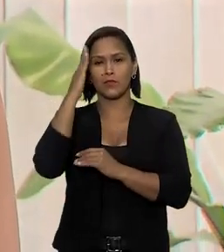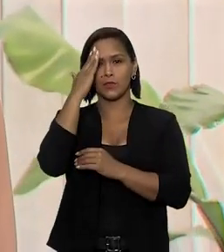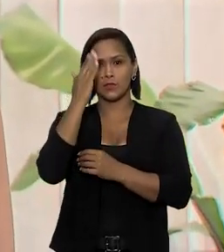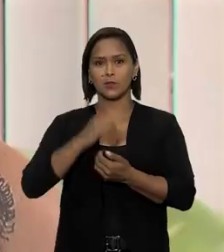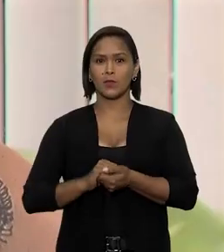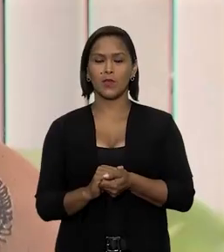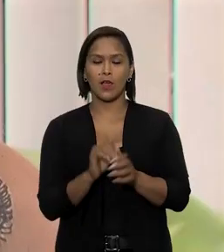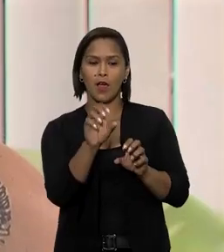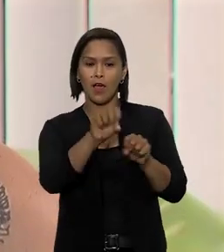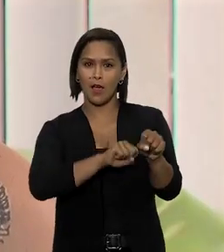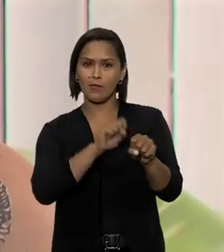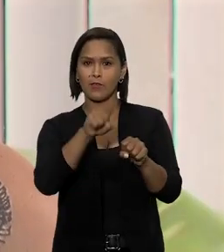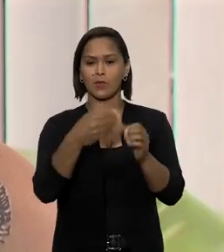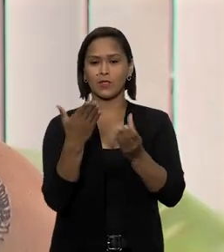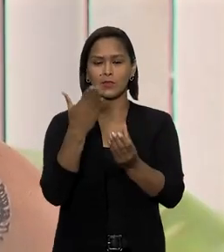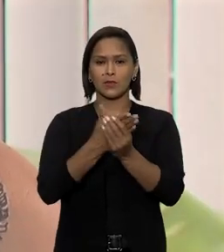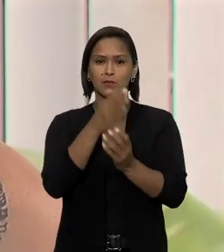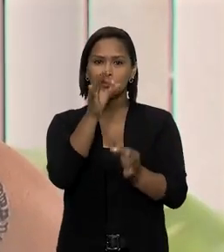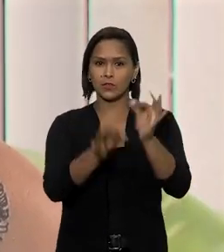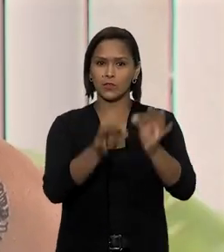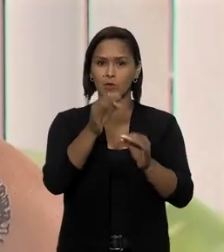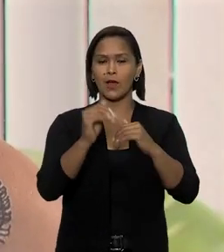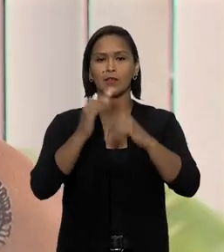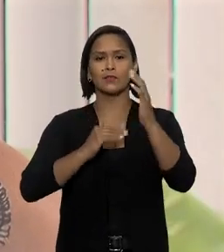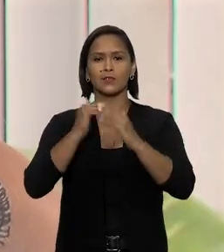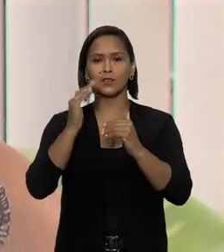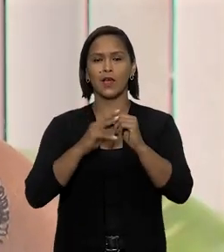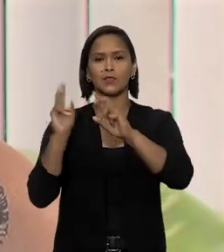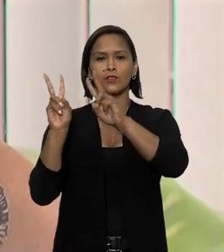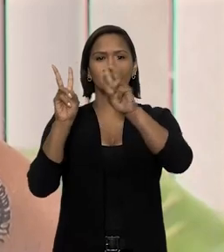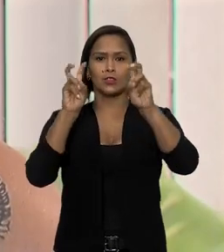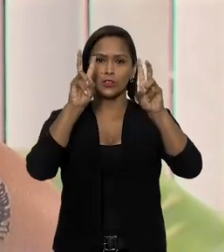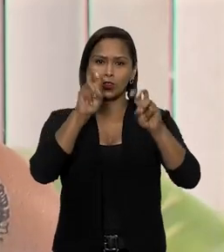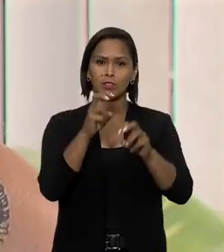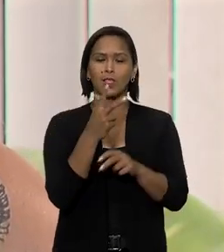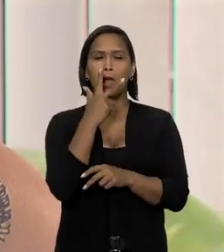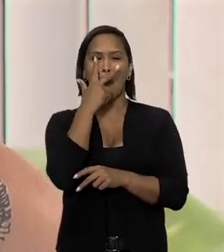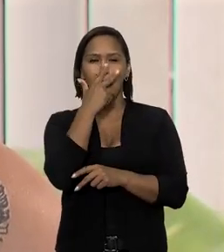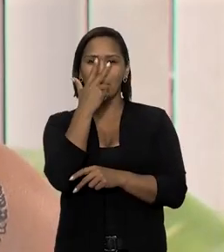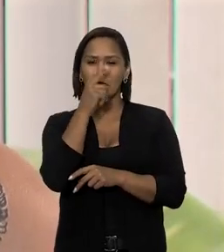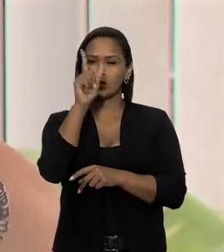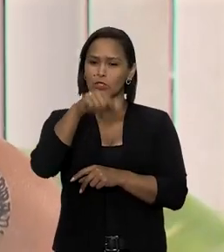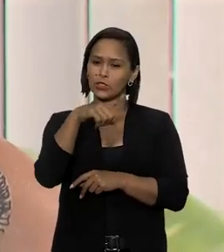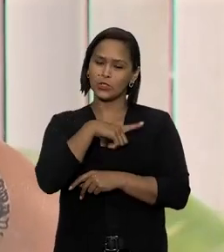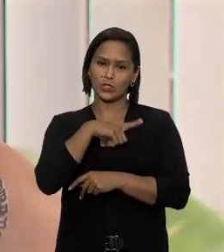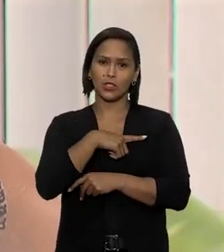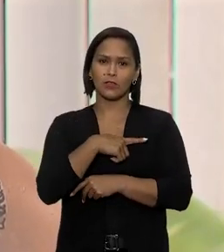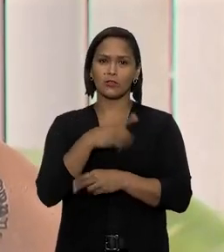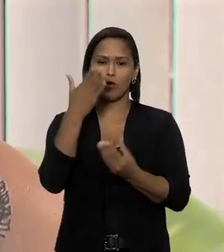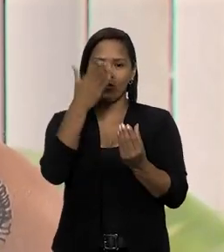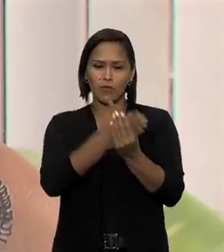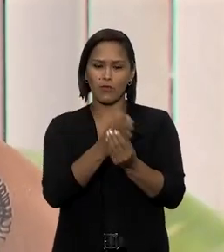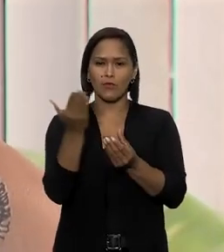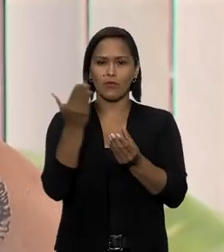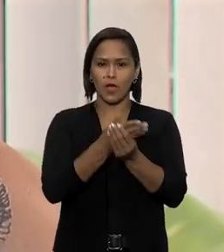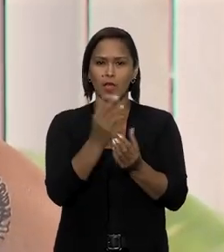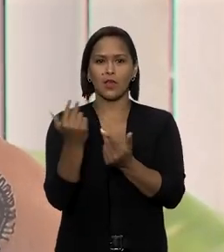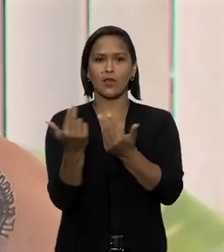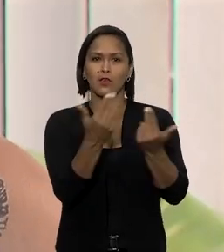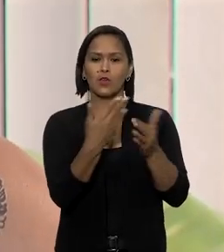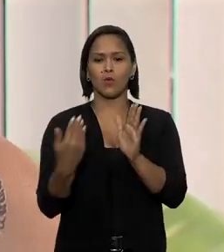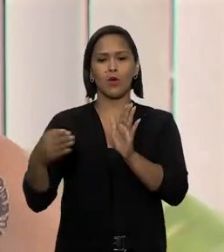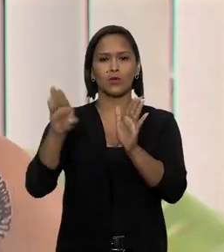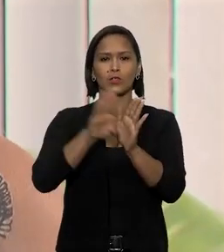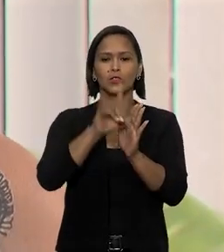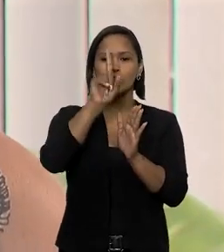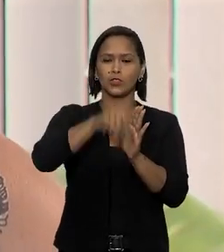entendimento para a formação de precedentes qualificados de matérias multitudinárias, ou seja, que são repetitivas,